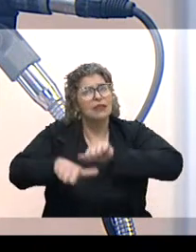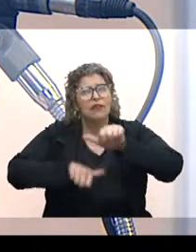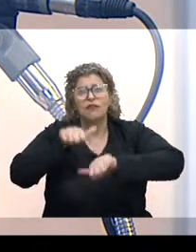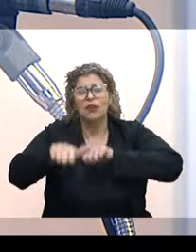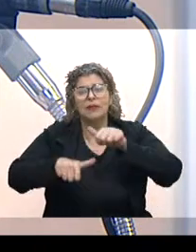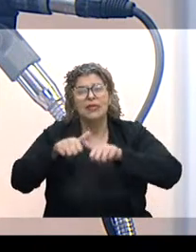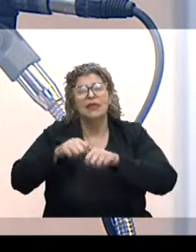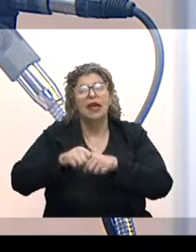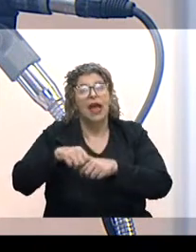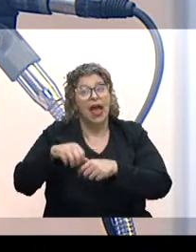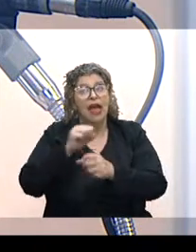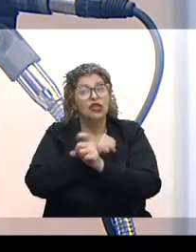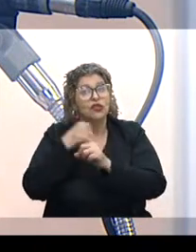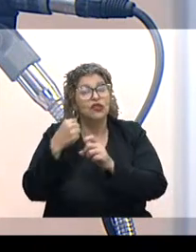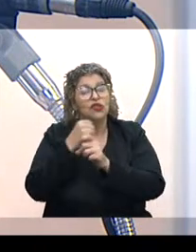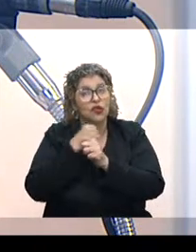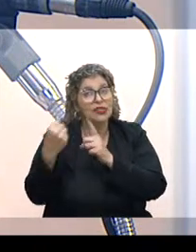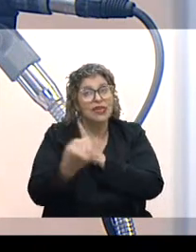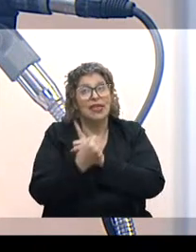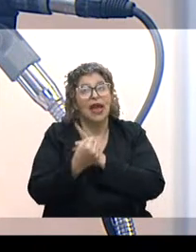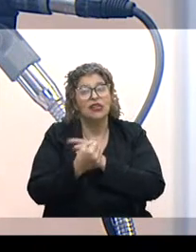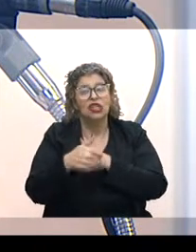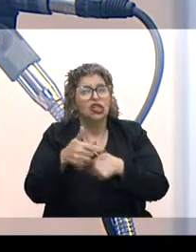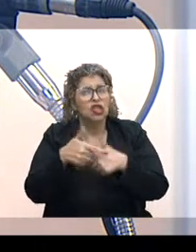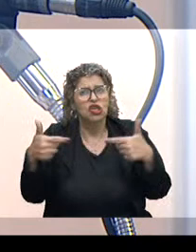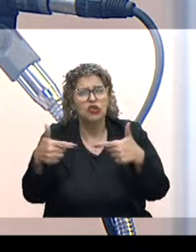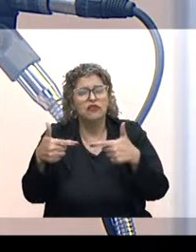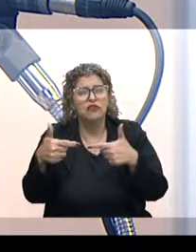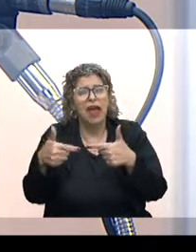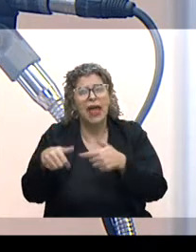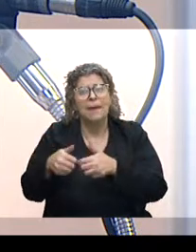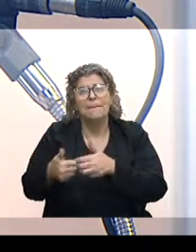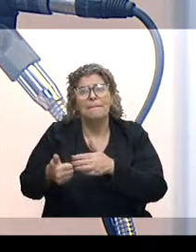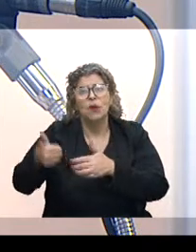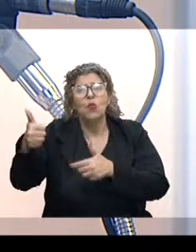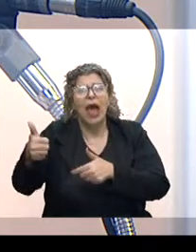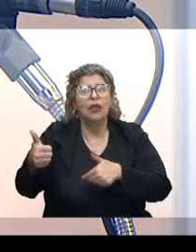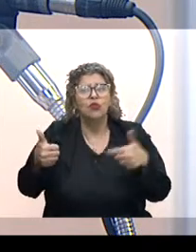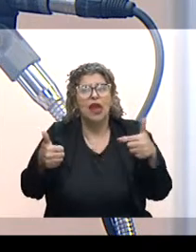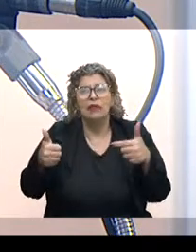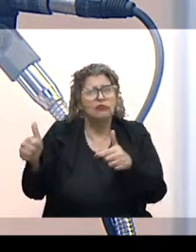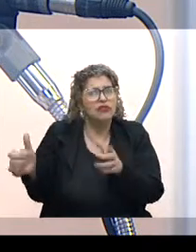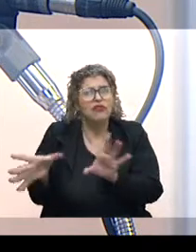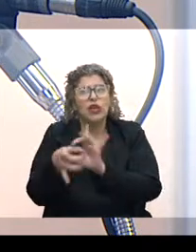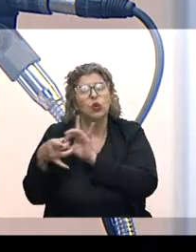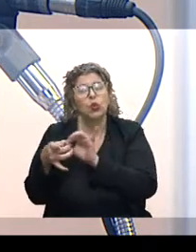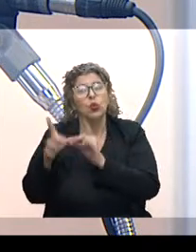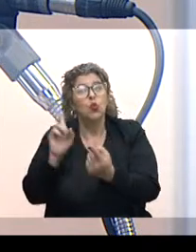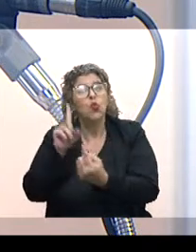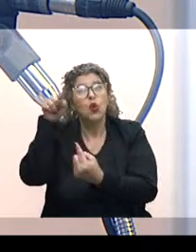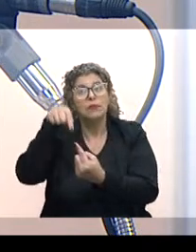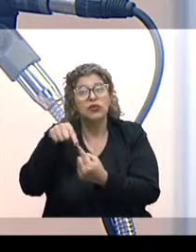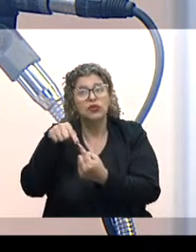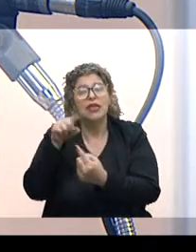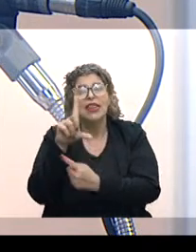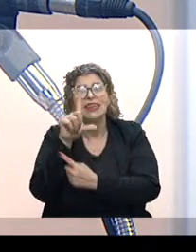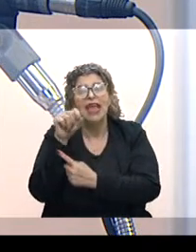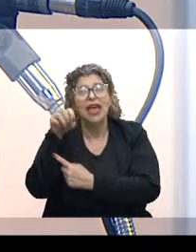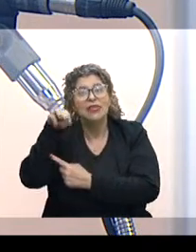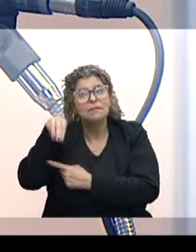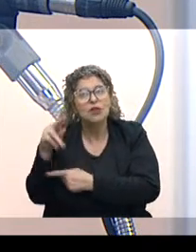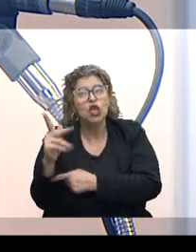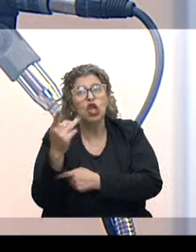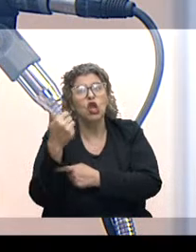a nossa sociedade no momento em nós integrarmos, que não tivermos mais lados, tivermos um único objetivo. Nós somos mais de 10 milhões de